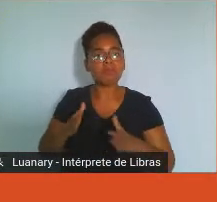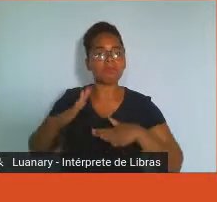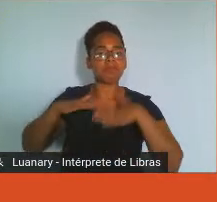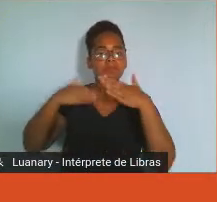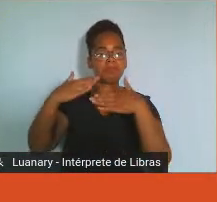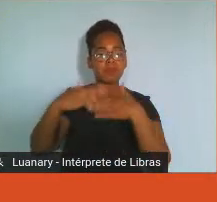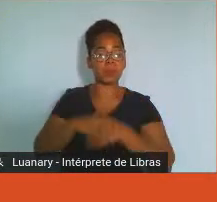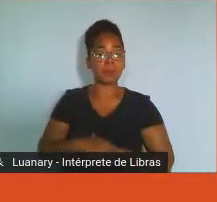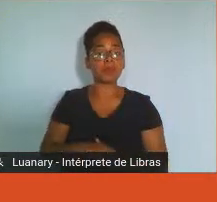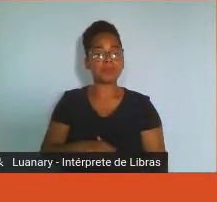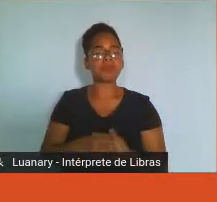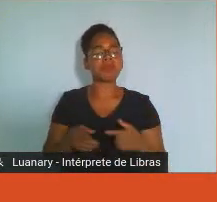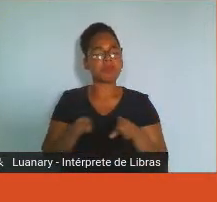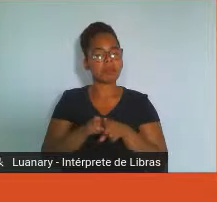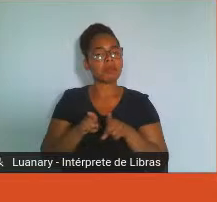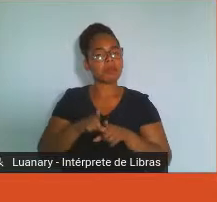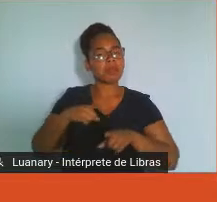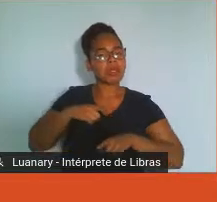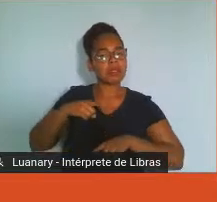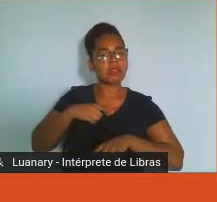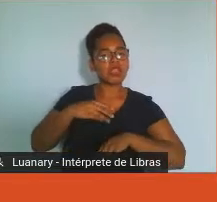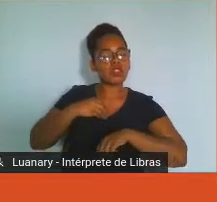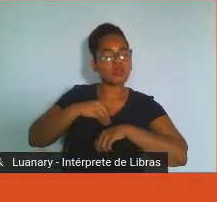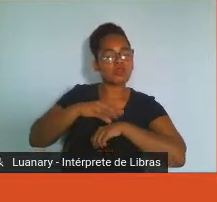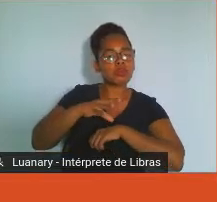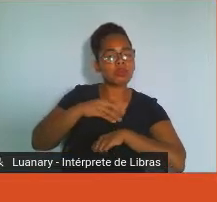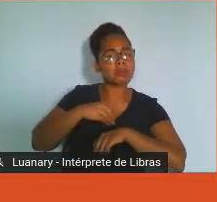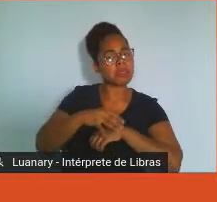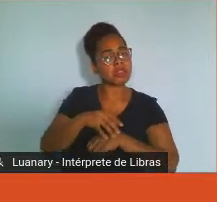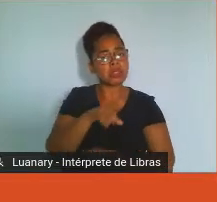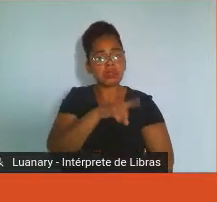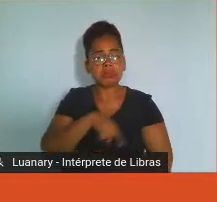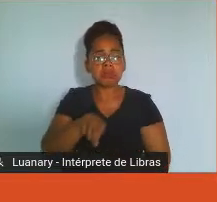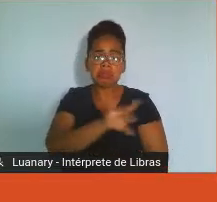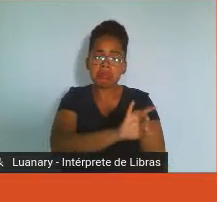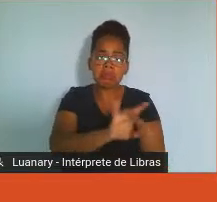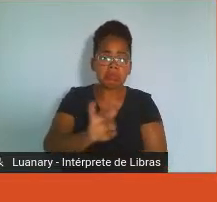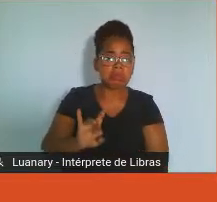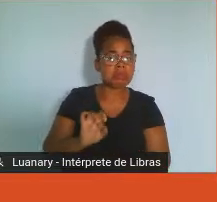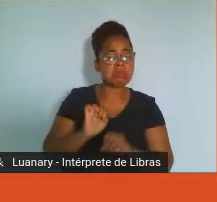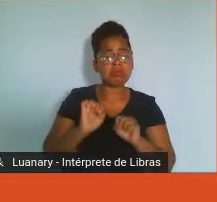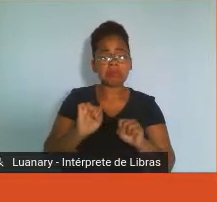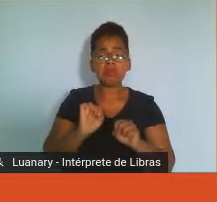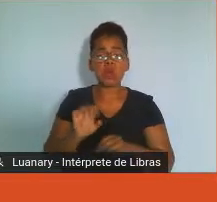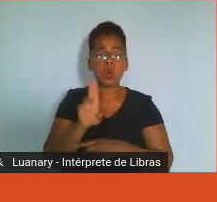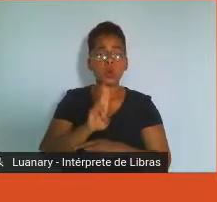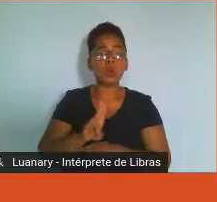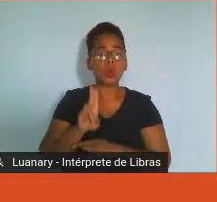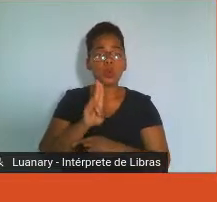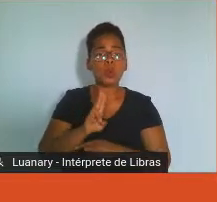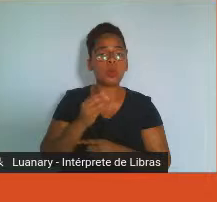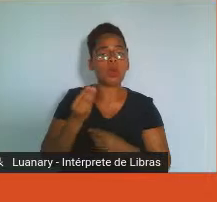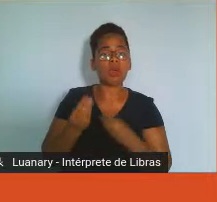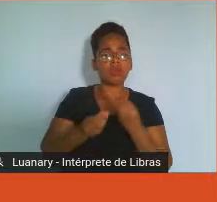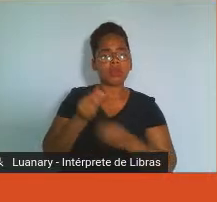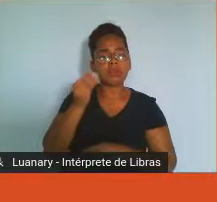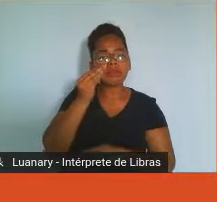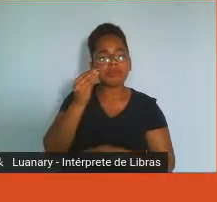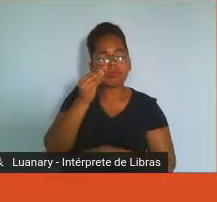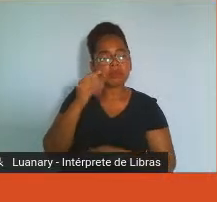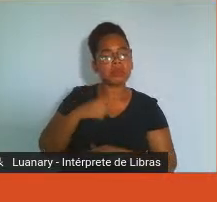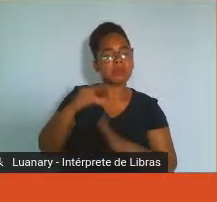para vocês, para que vocês possam medir a qualidade de vida dos colaboradores, né, são questionários mais